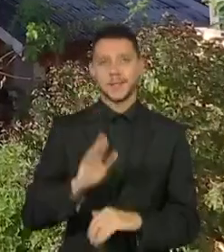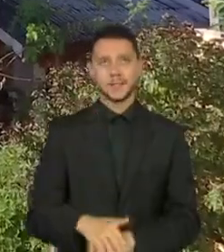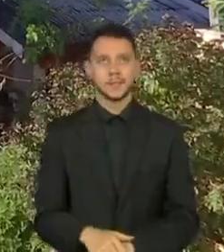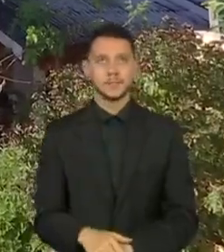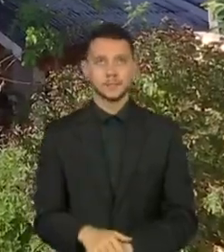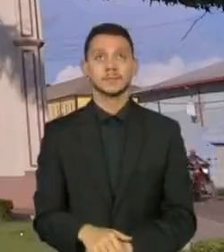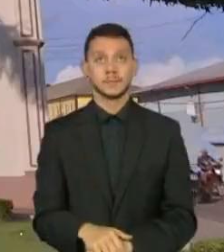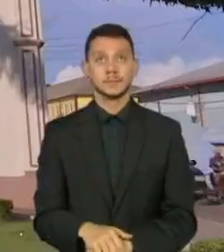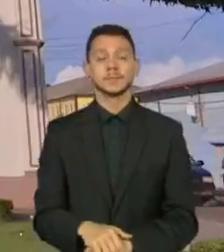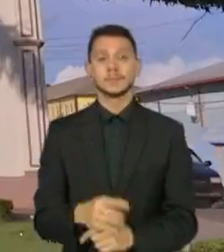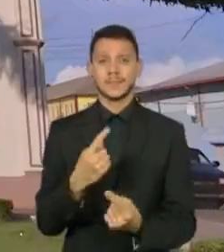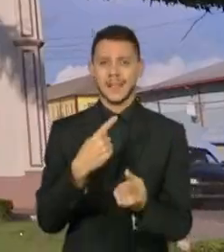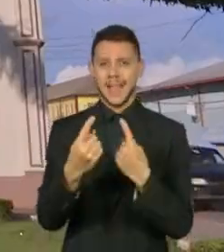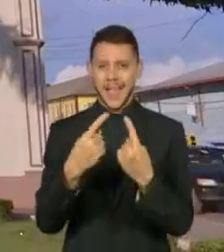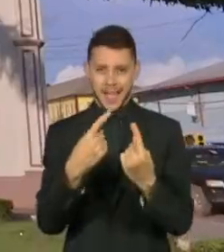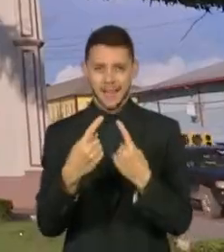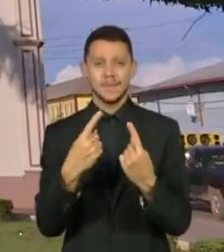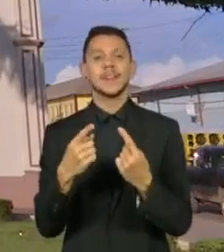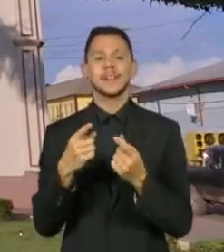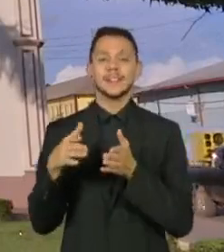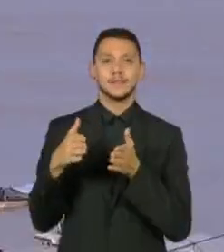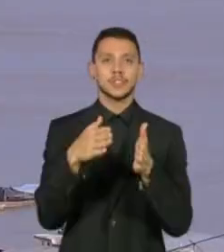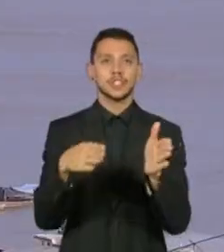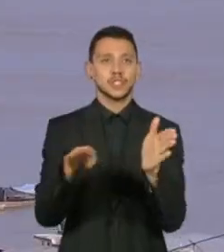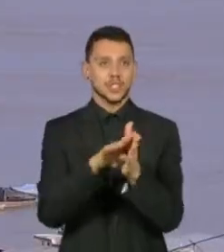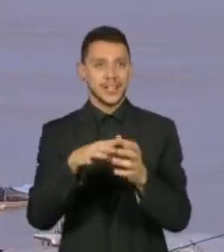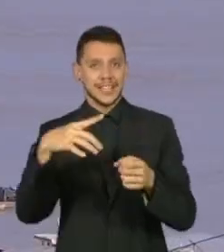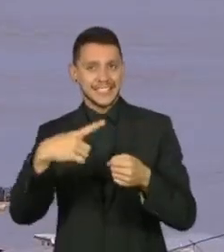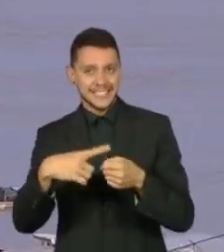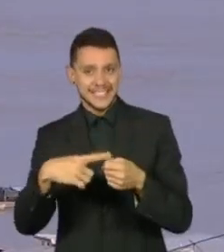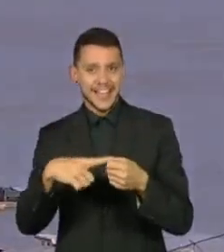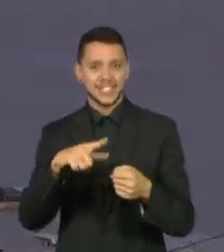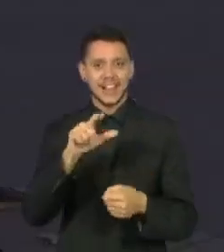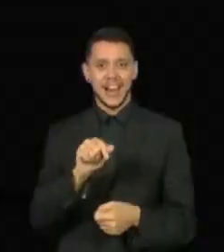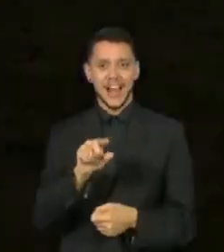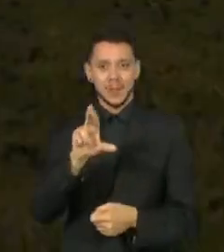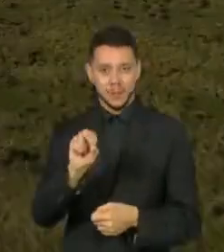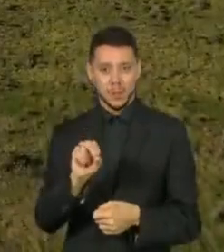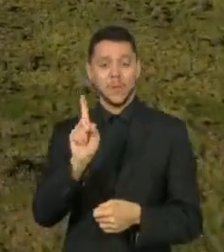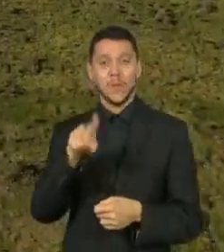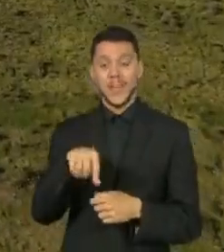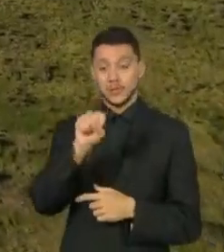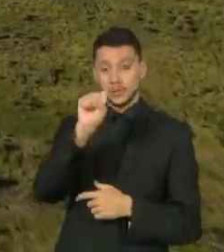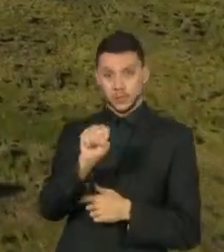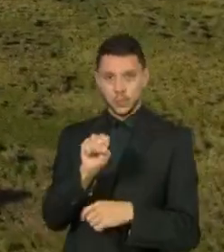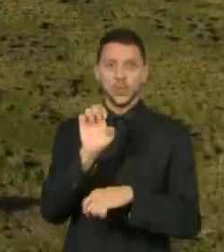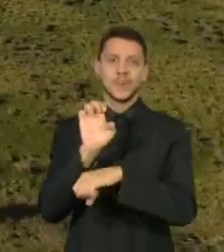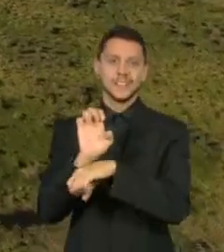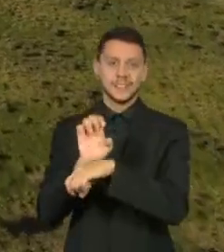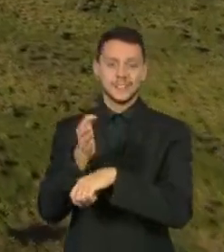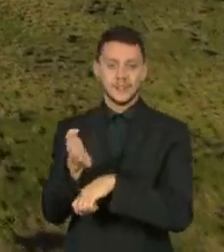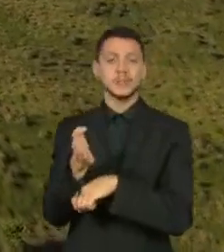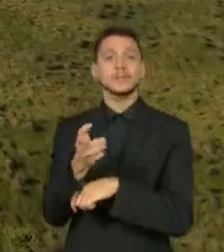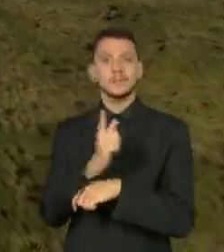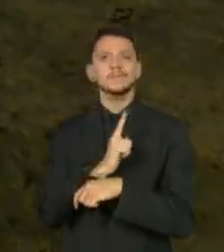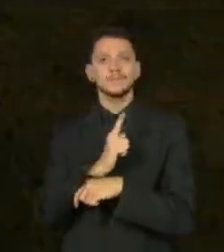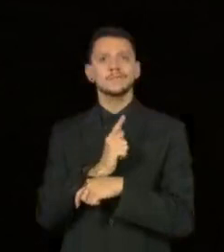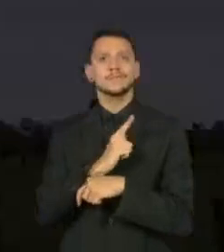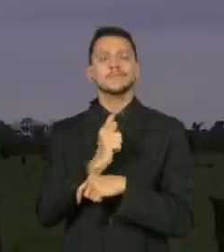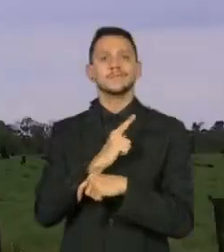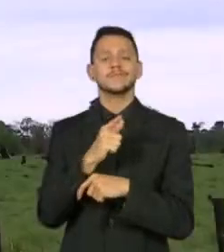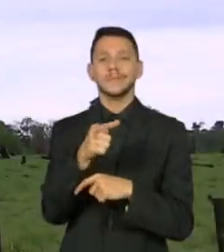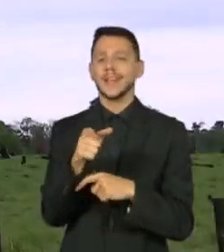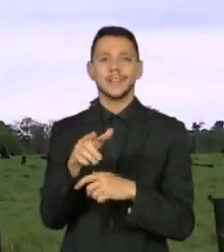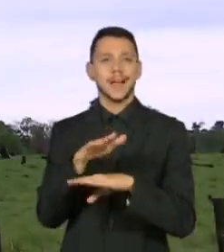A transamazônica nos leva à cidade de Lábrea, no sul do estado. E no entorno dela, jaz uma floresta.